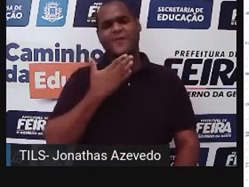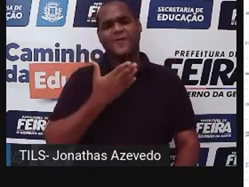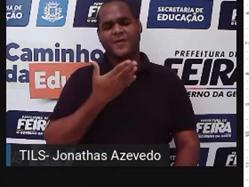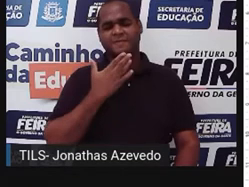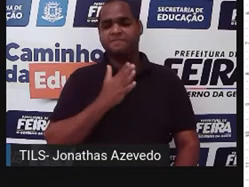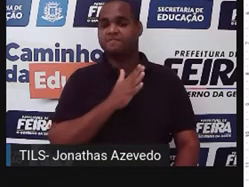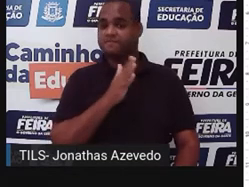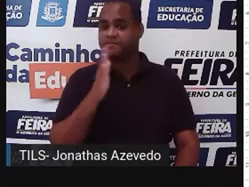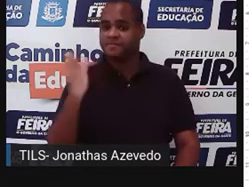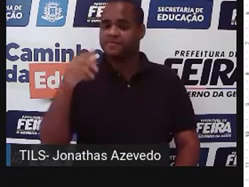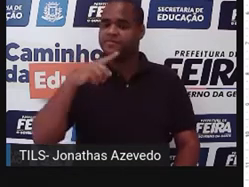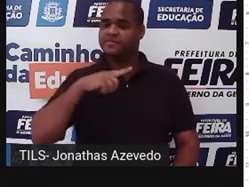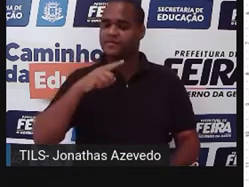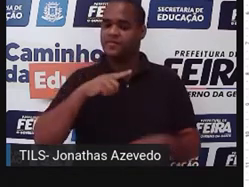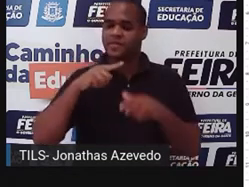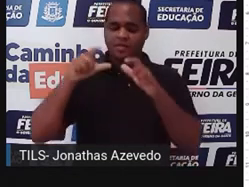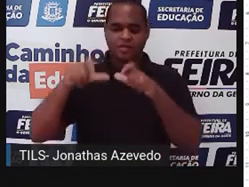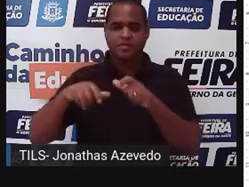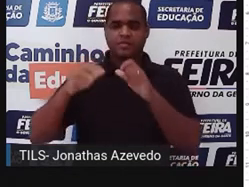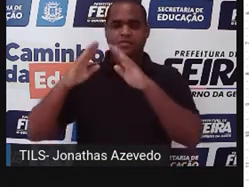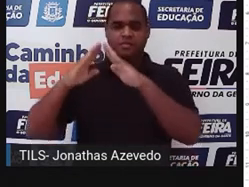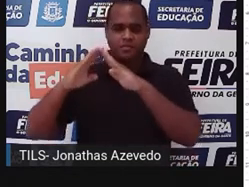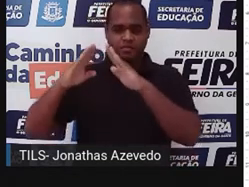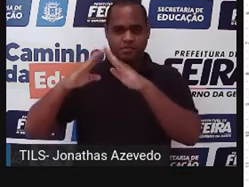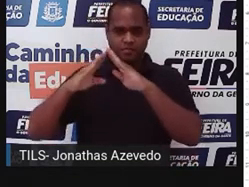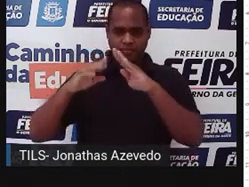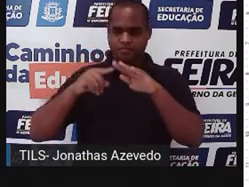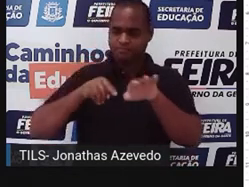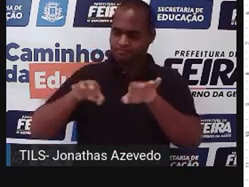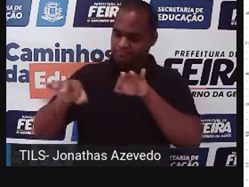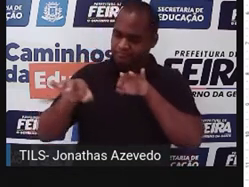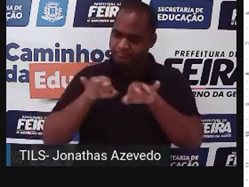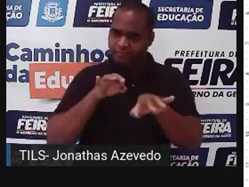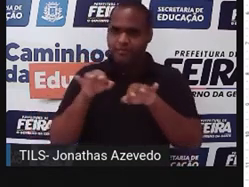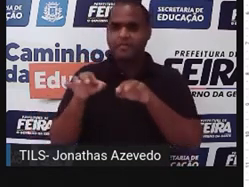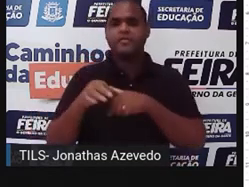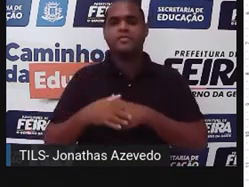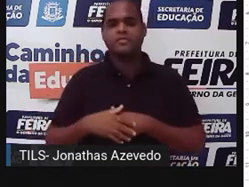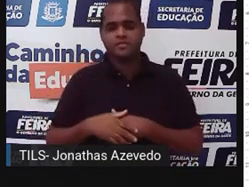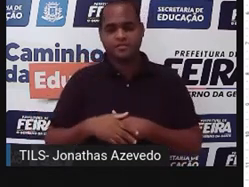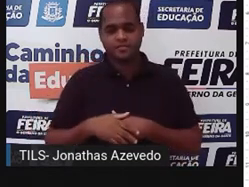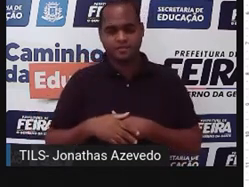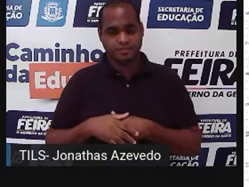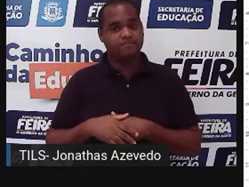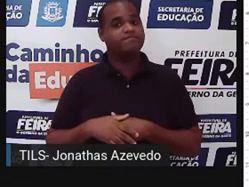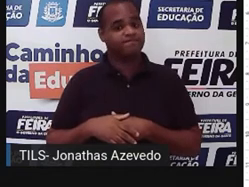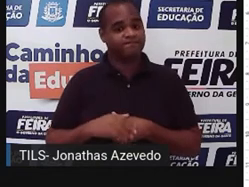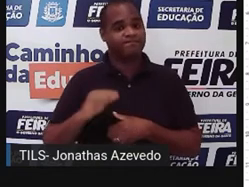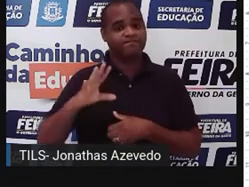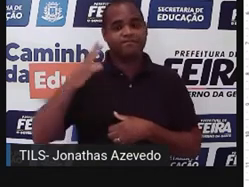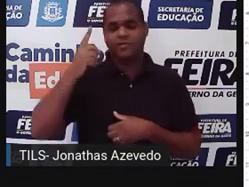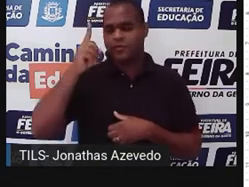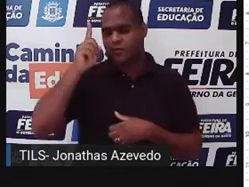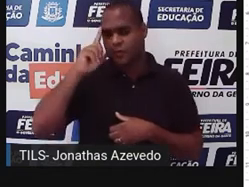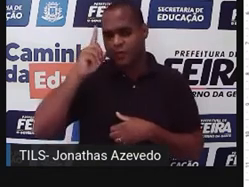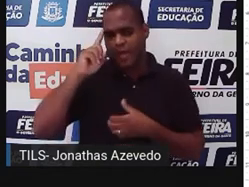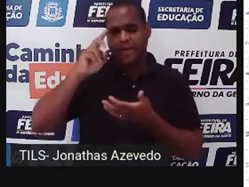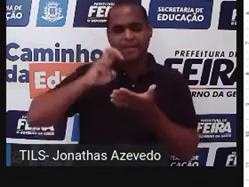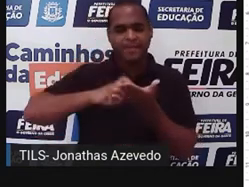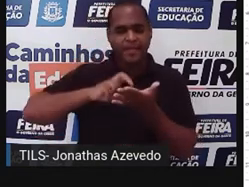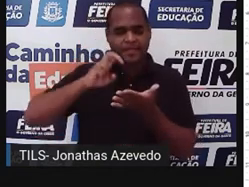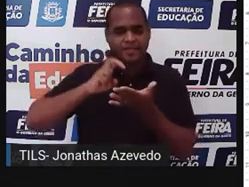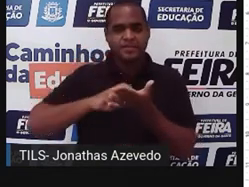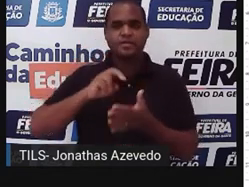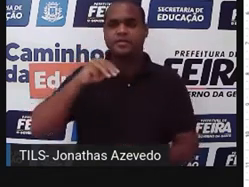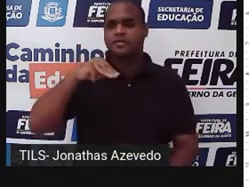correu imediatamente para casa, a fim de prepará-lo. Com isso, como isso acontecia todas as manhãs, dona